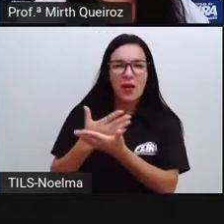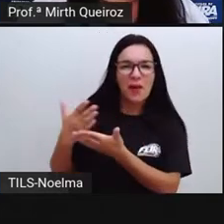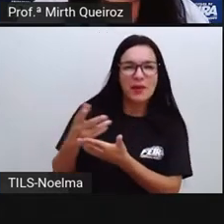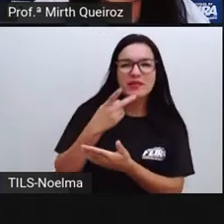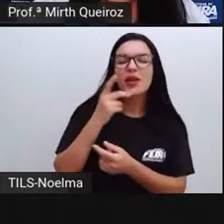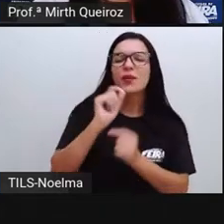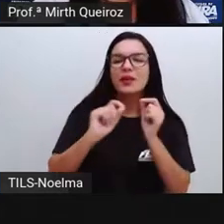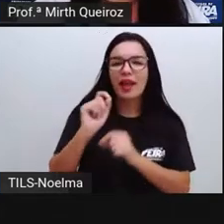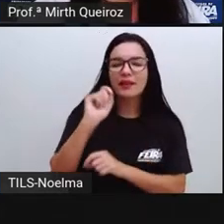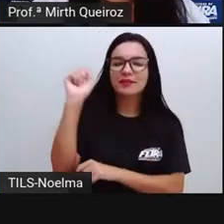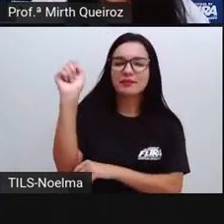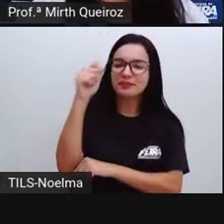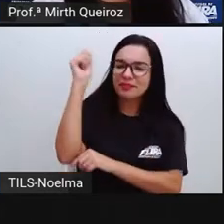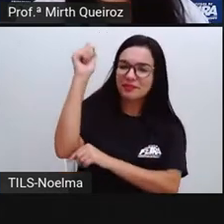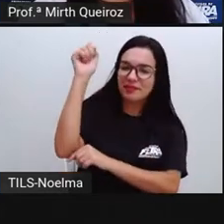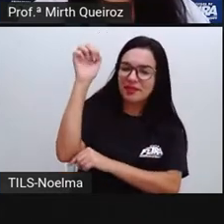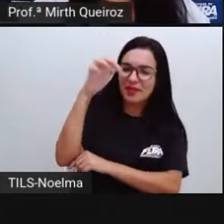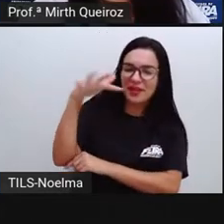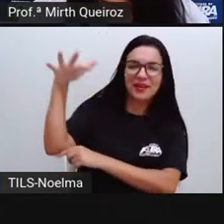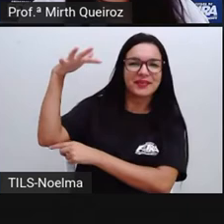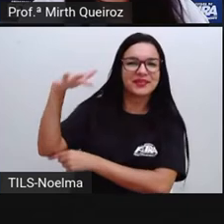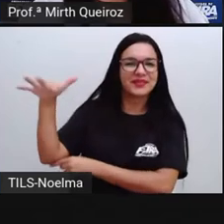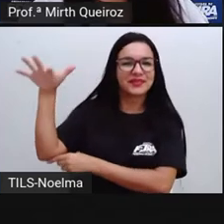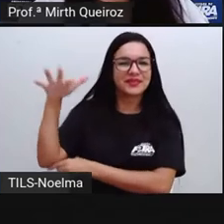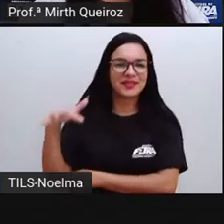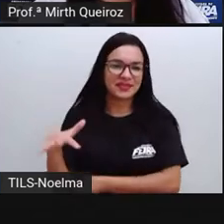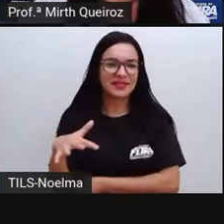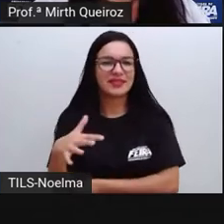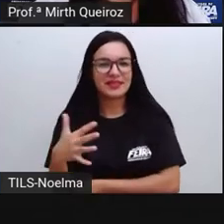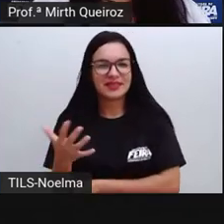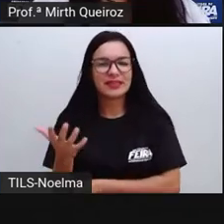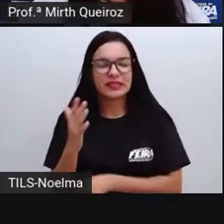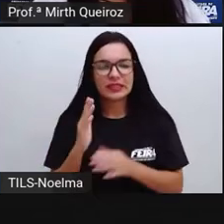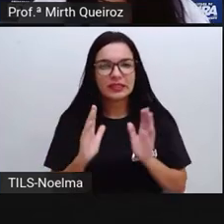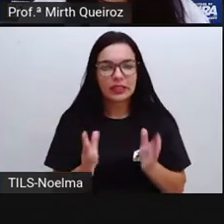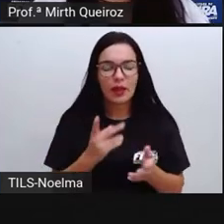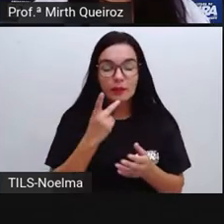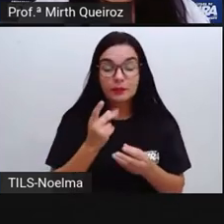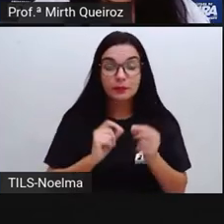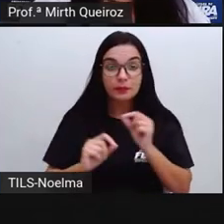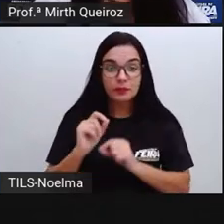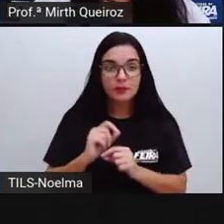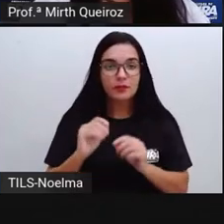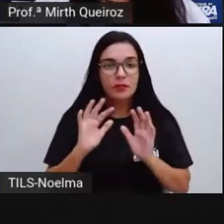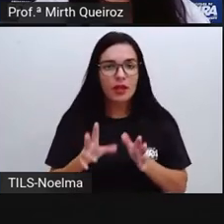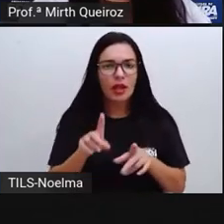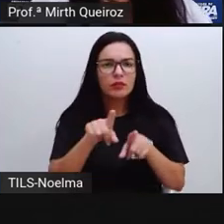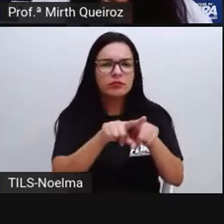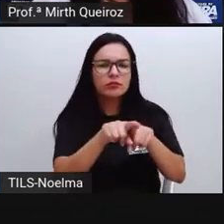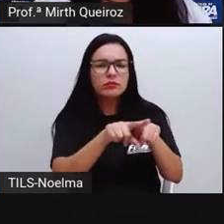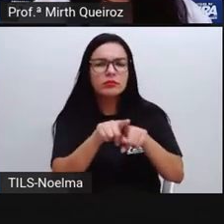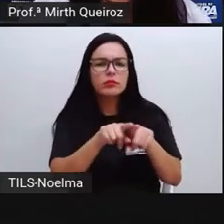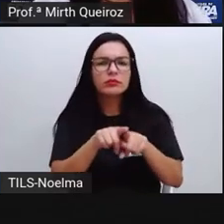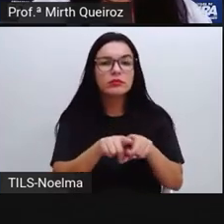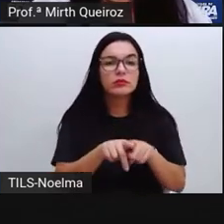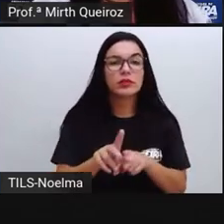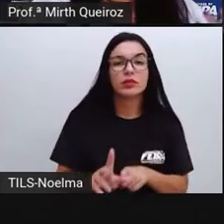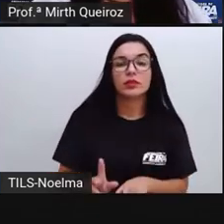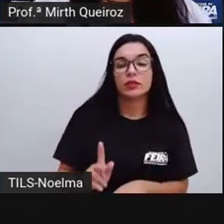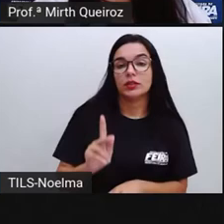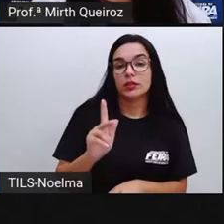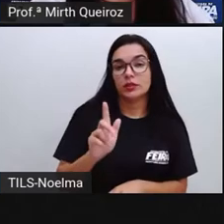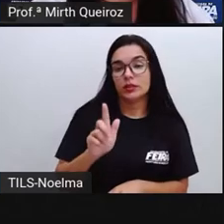viu que se trata de um conto de fadas dos irmãos Gwyn, né? E vocês já ouviram falar nos irmãos Gwyn? Se vocês não ouviram,